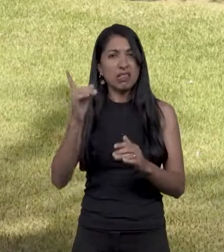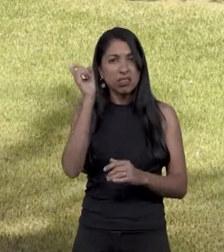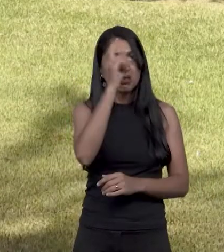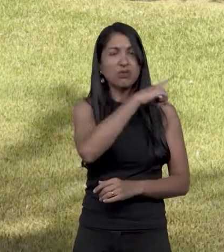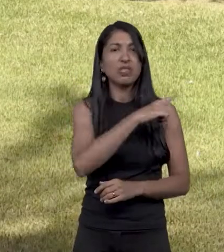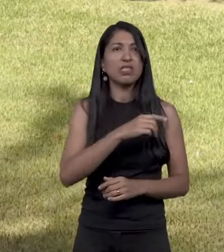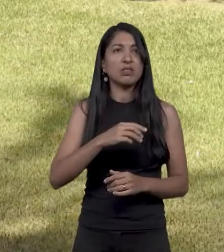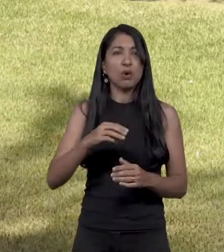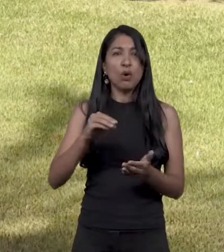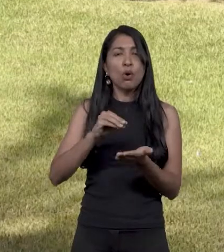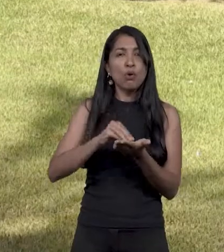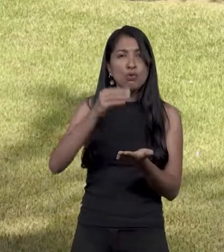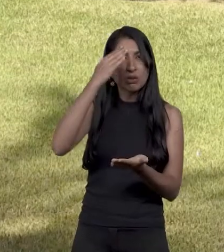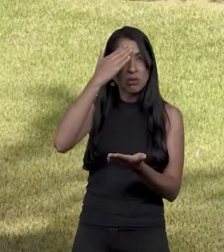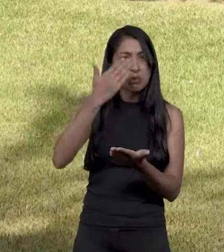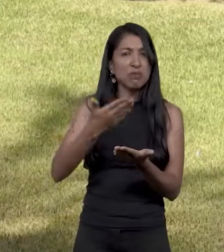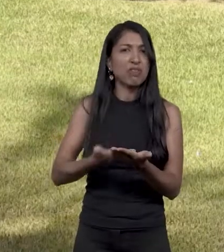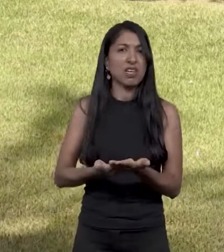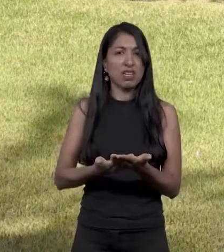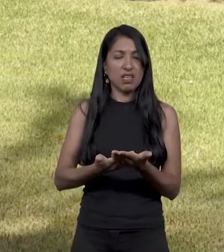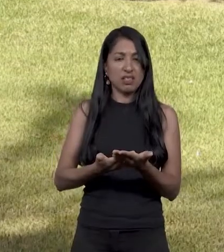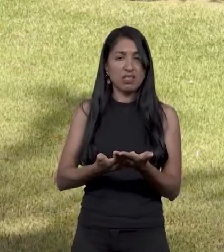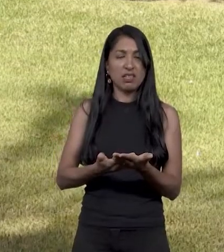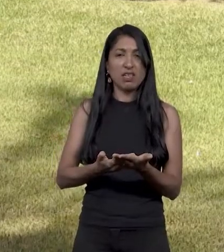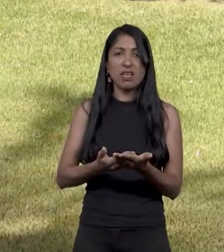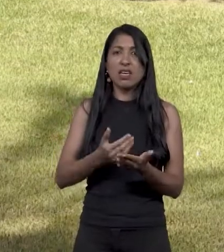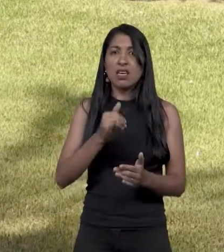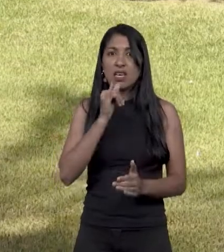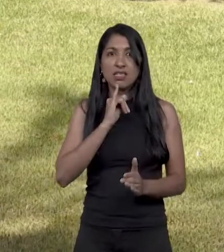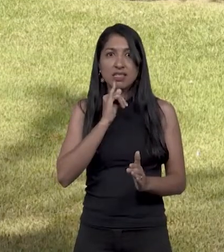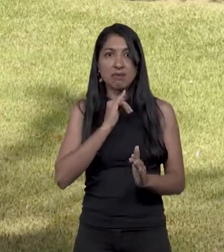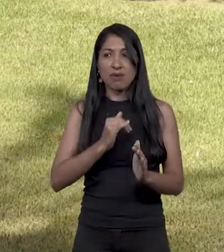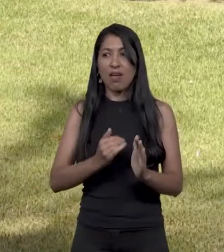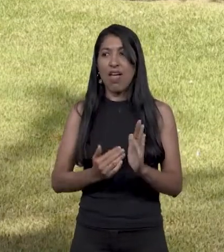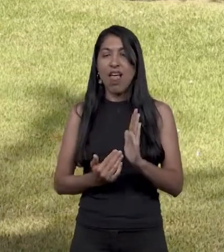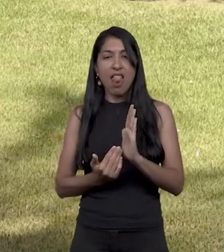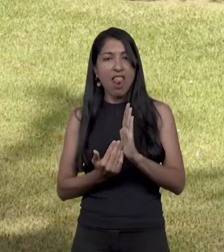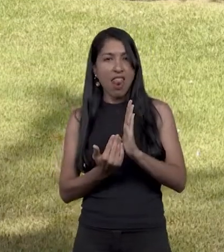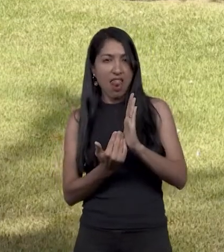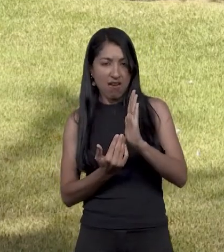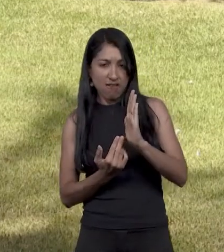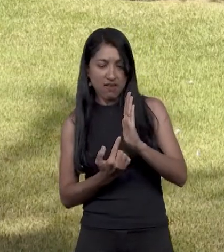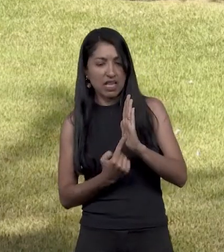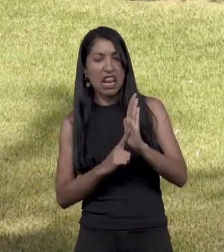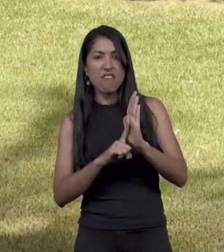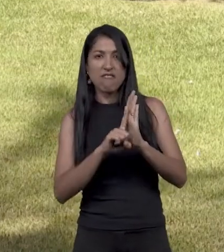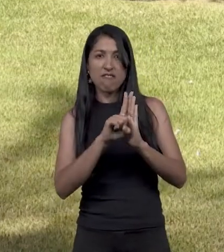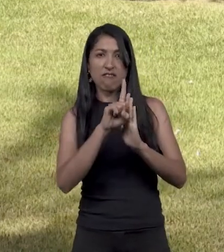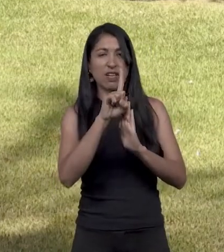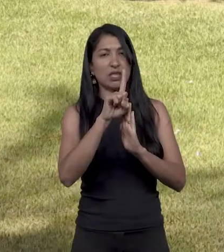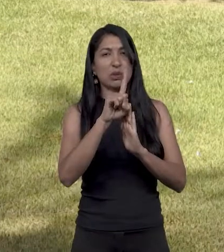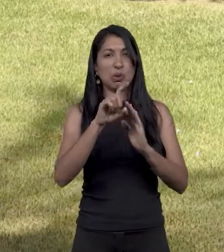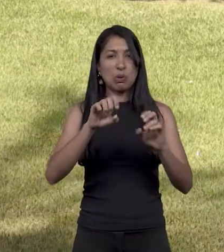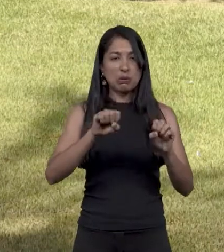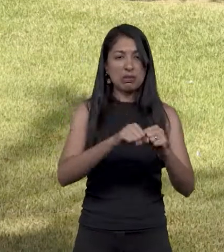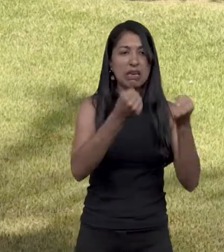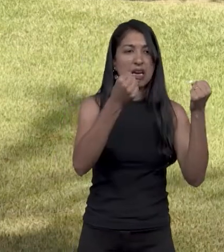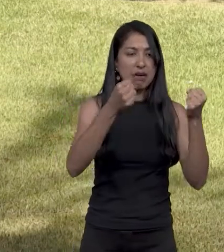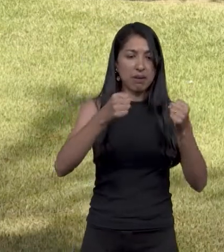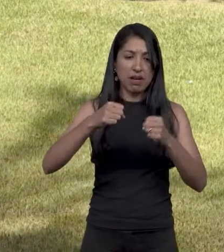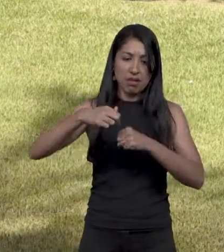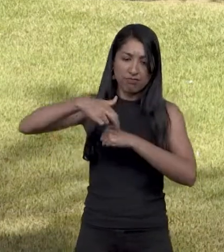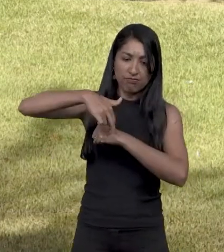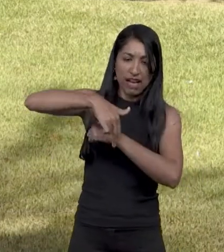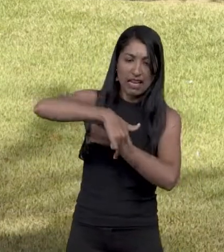credibilidade, vê a questão de ser mais vulnerável. Um elevador que não funciona, a mulher com deficiência corre o risco de ser violentada numa